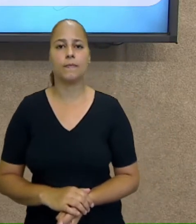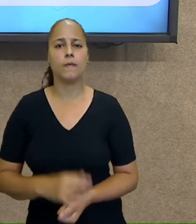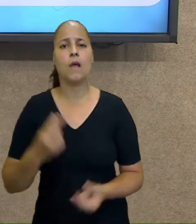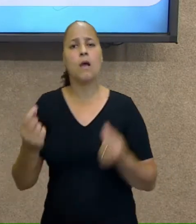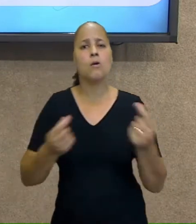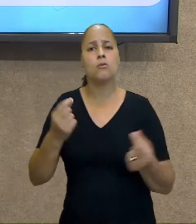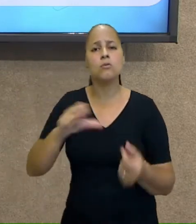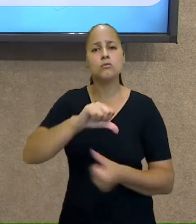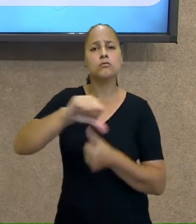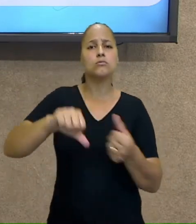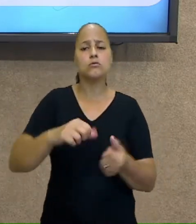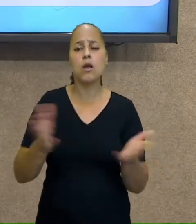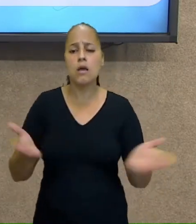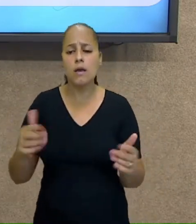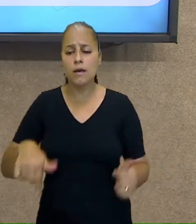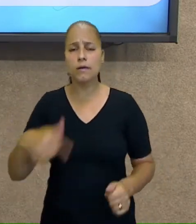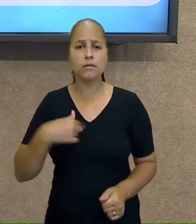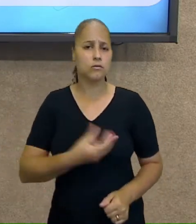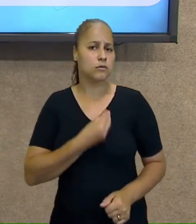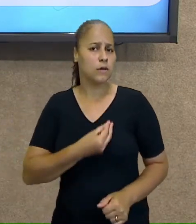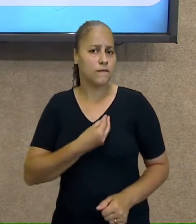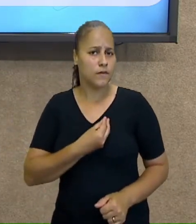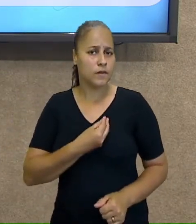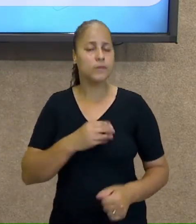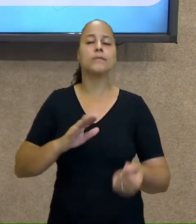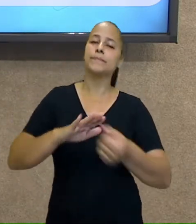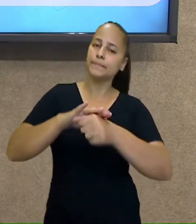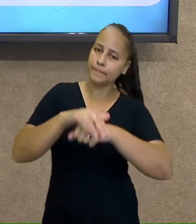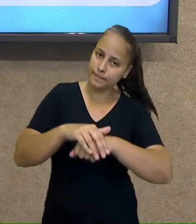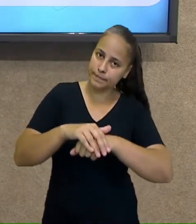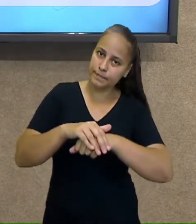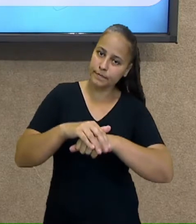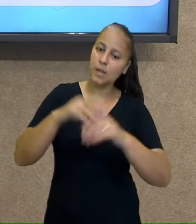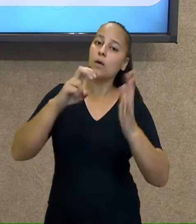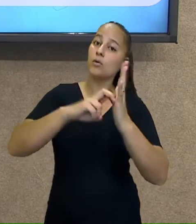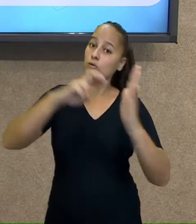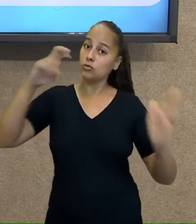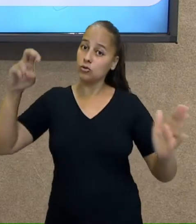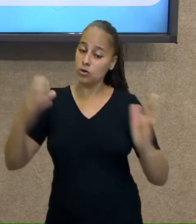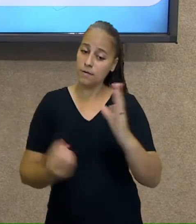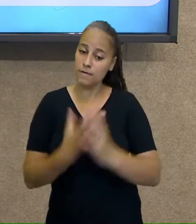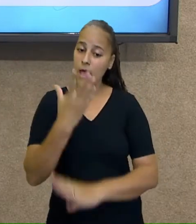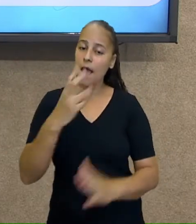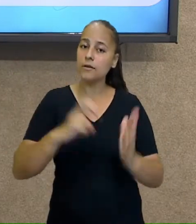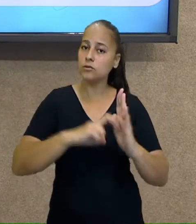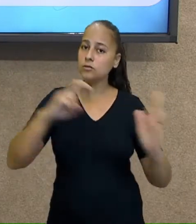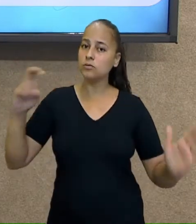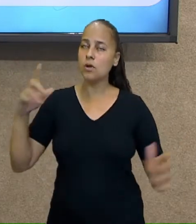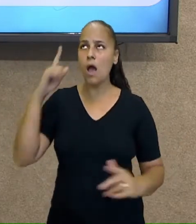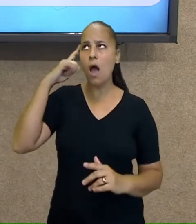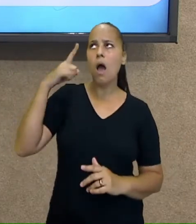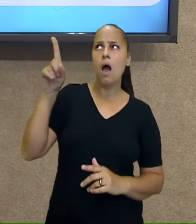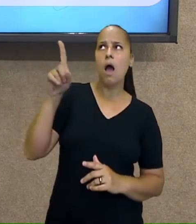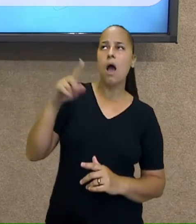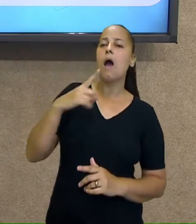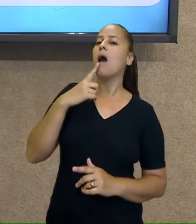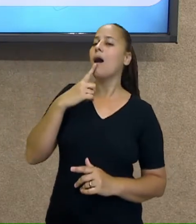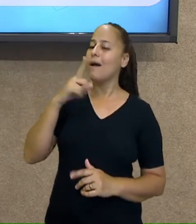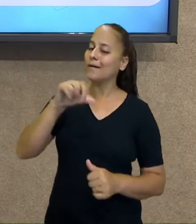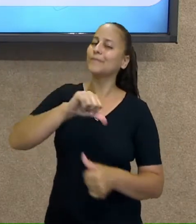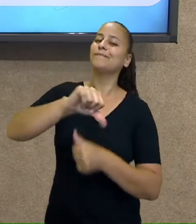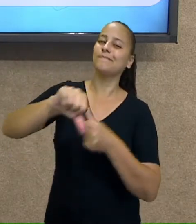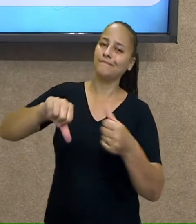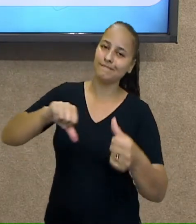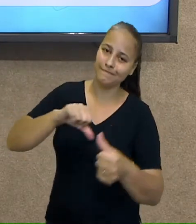rotação está presente na nossa vida? Quando anoitece, quando o dia nasce, você já pensa, ó, movimento